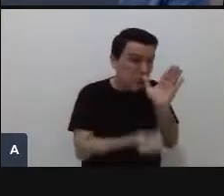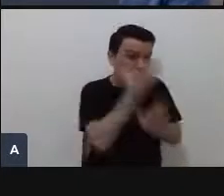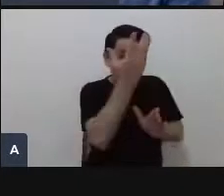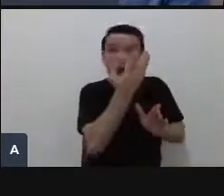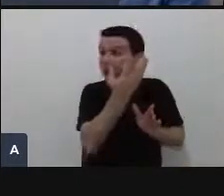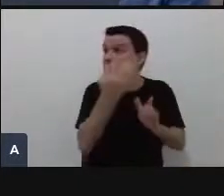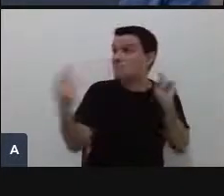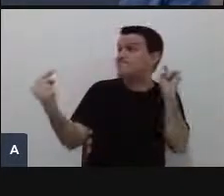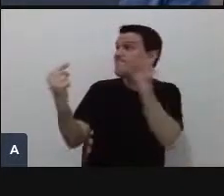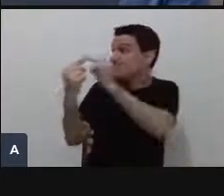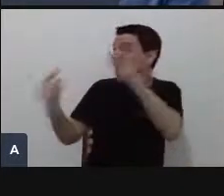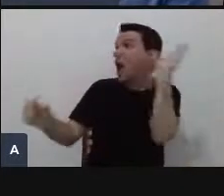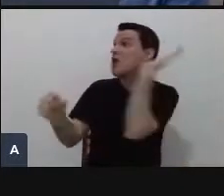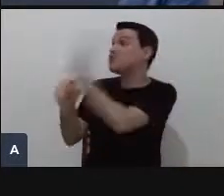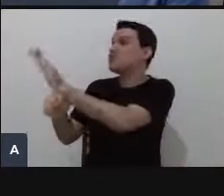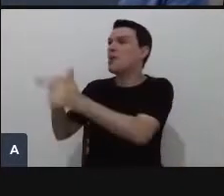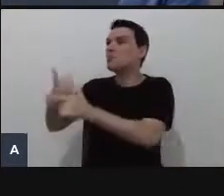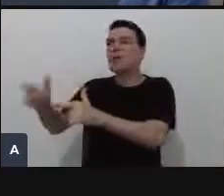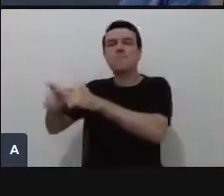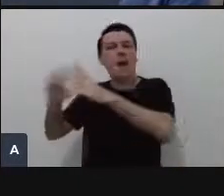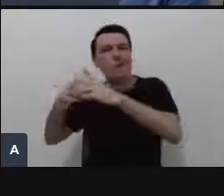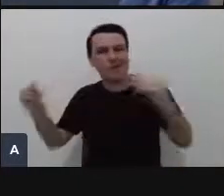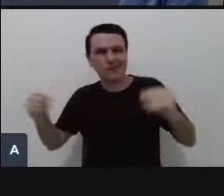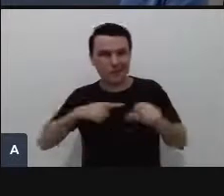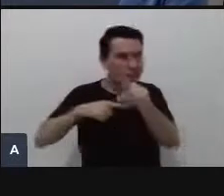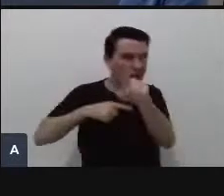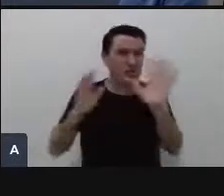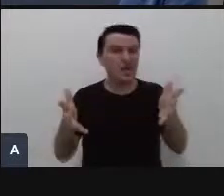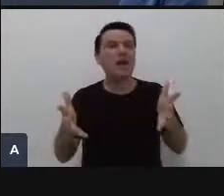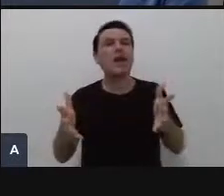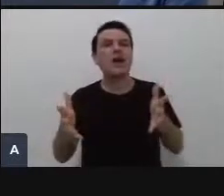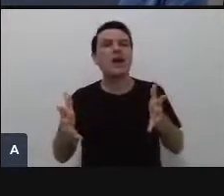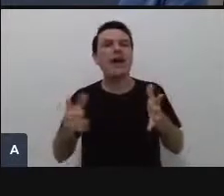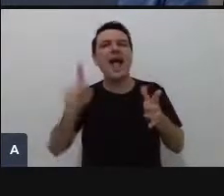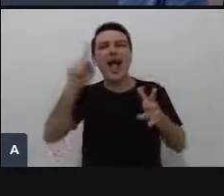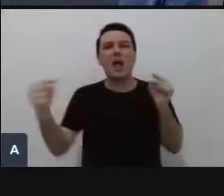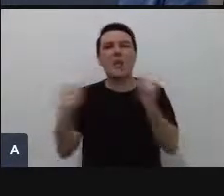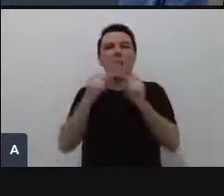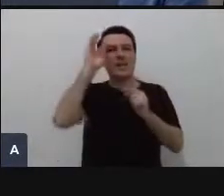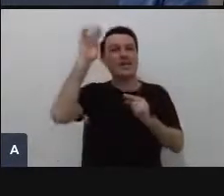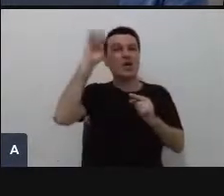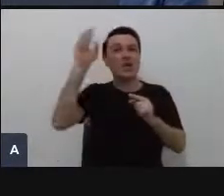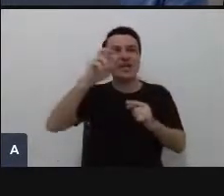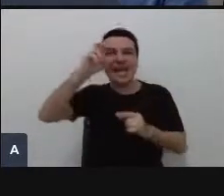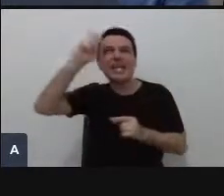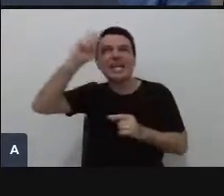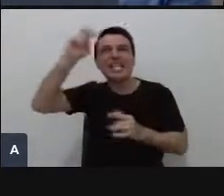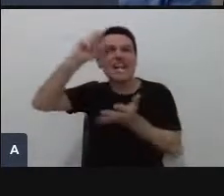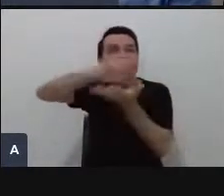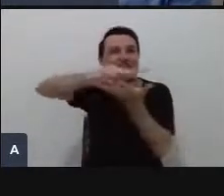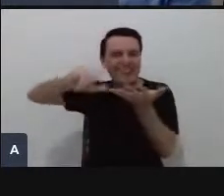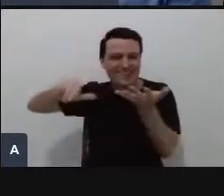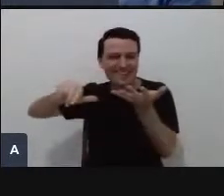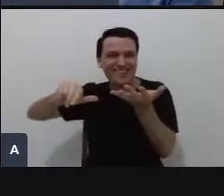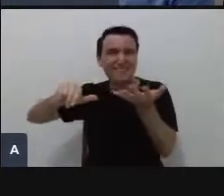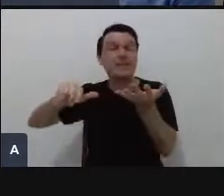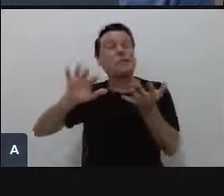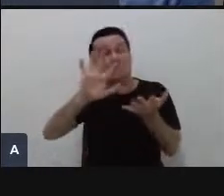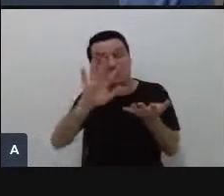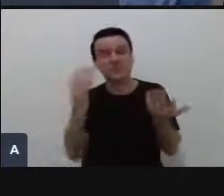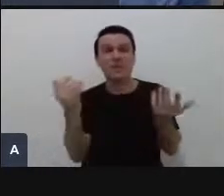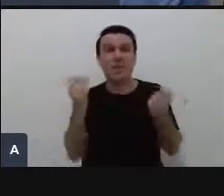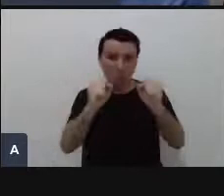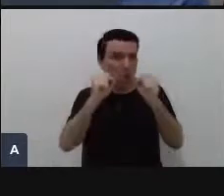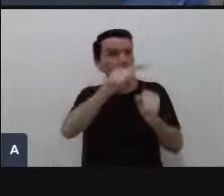resolver a partir dessas múltiplas habilidades ou aqui, trazendo a teoria das múltiplas inteligências. Então, é super importante. Vocês podem